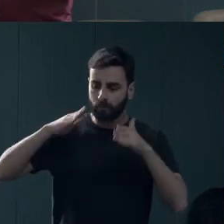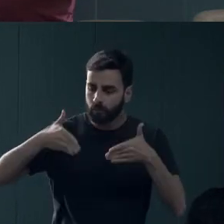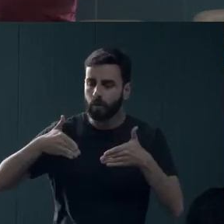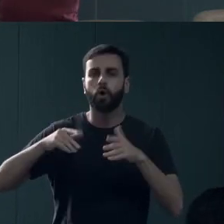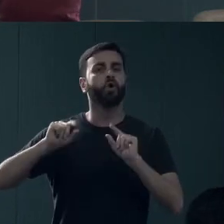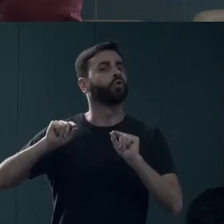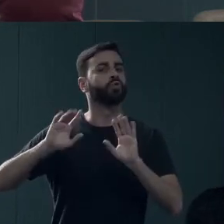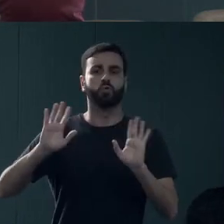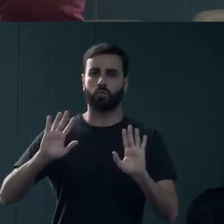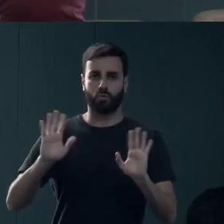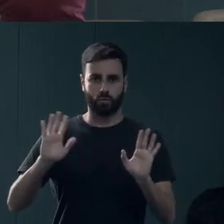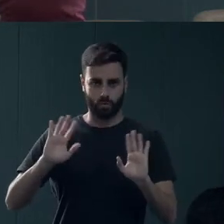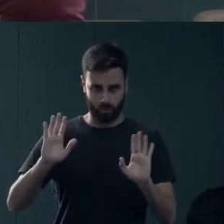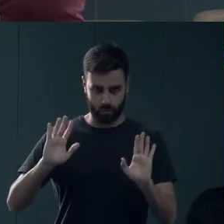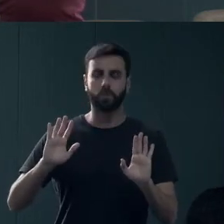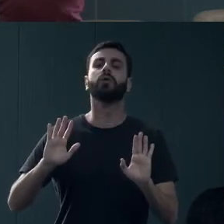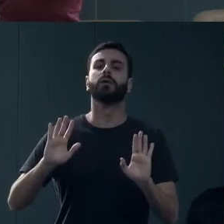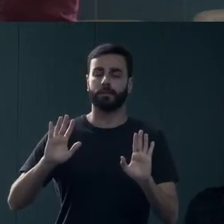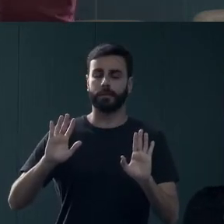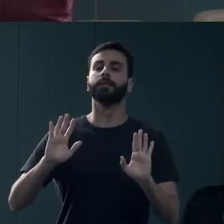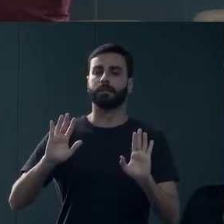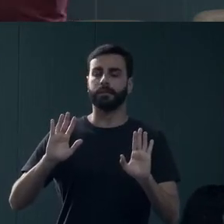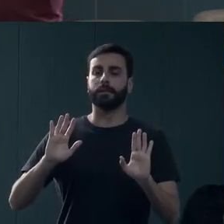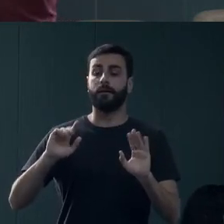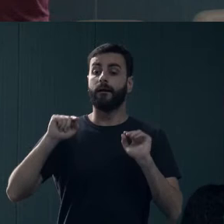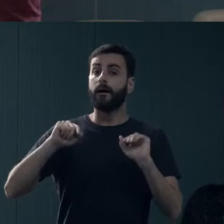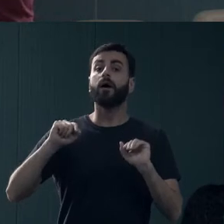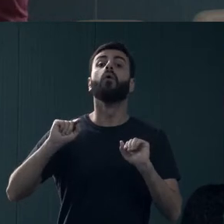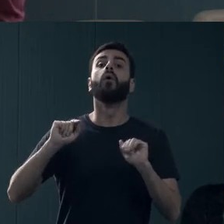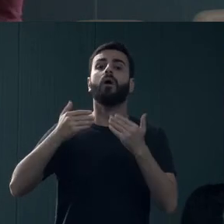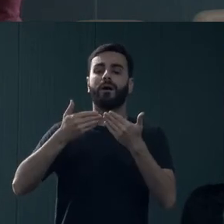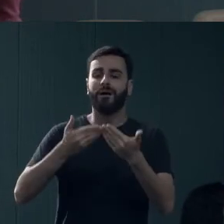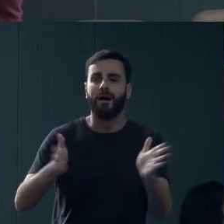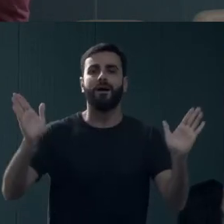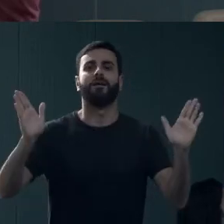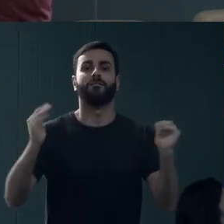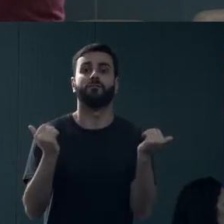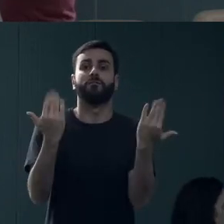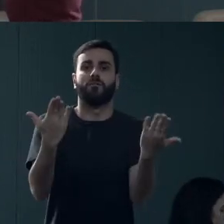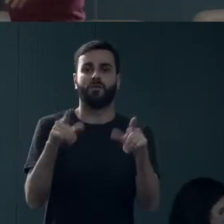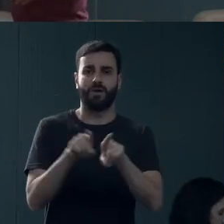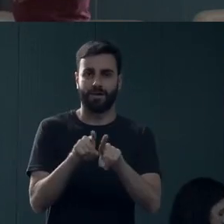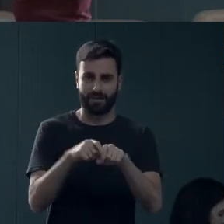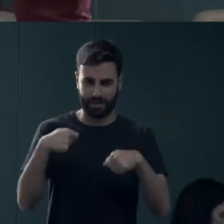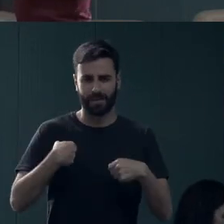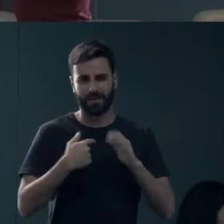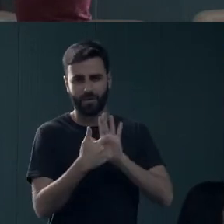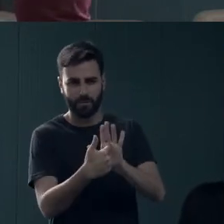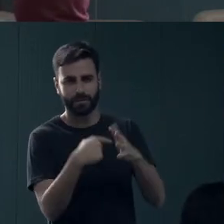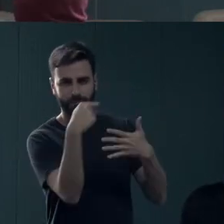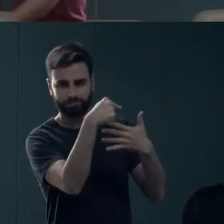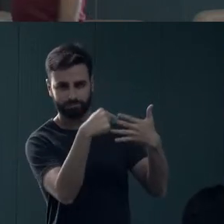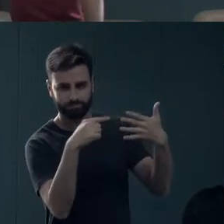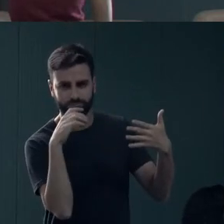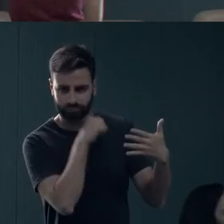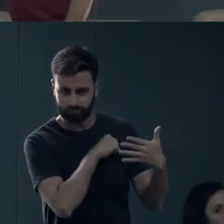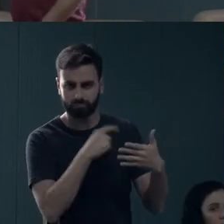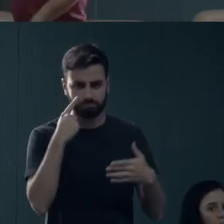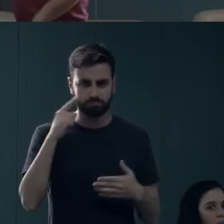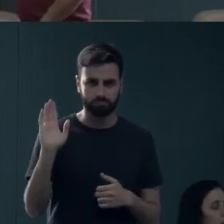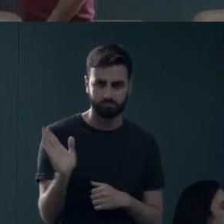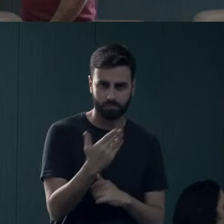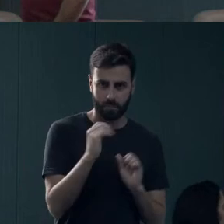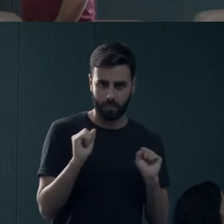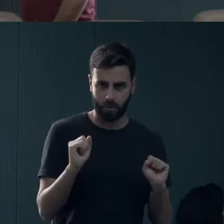de suporte dentro da rede de atenção psíquico-social. E, para isso, nós vamos trabalhar alguns tópicos rapidamente. Vou passar, por